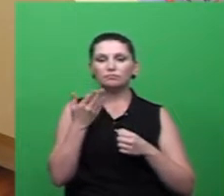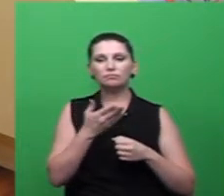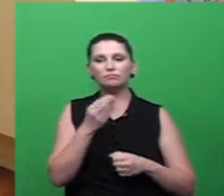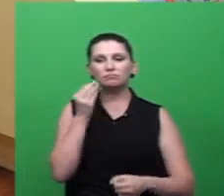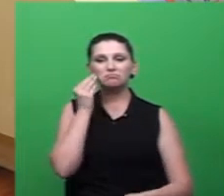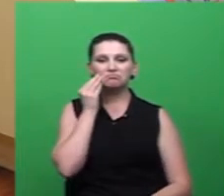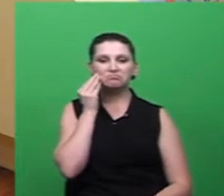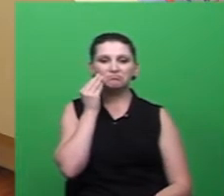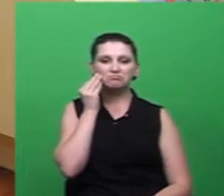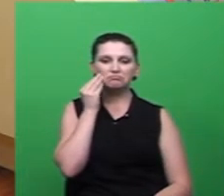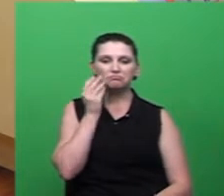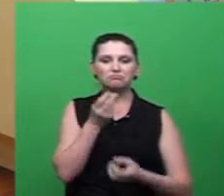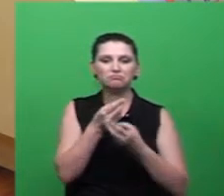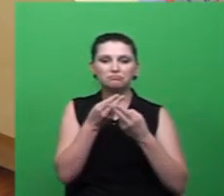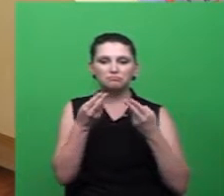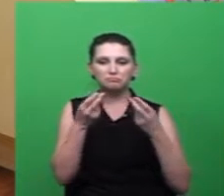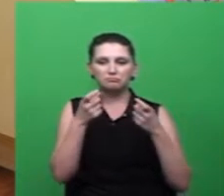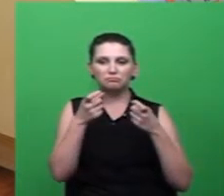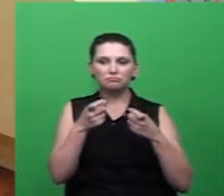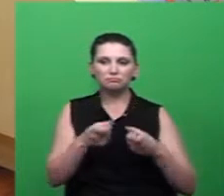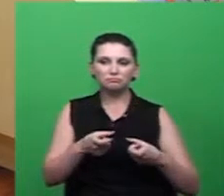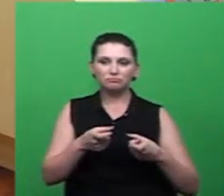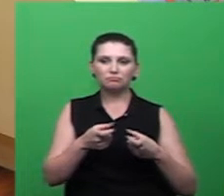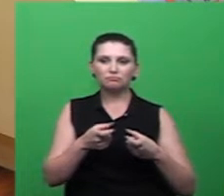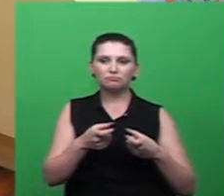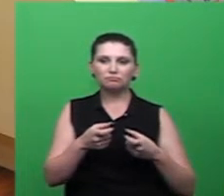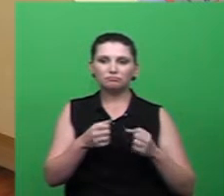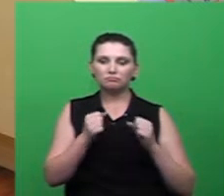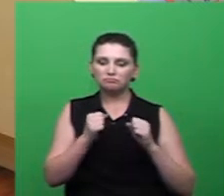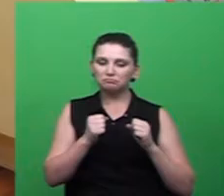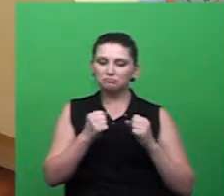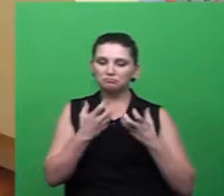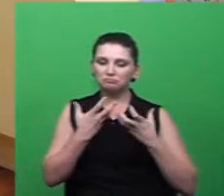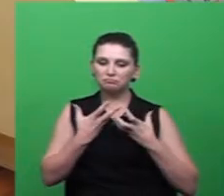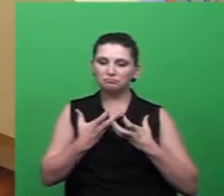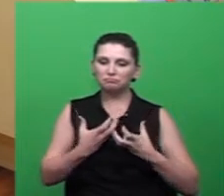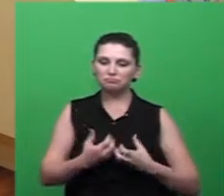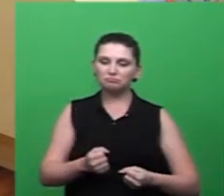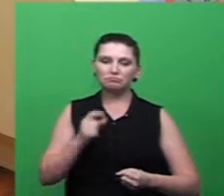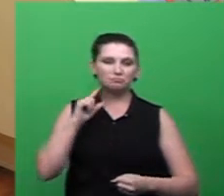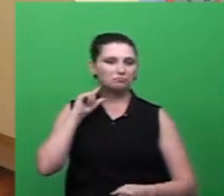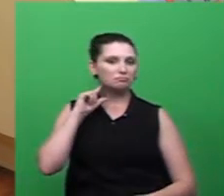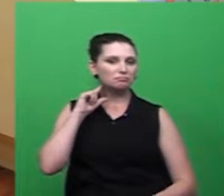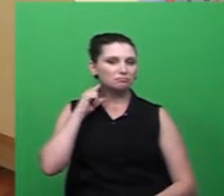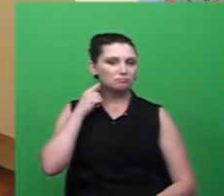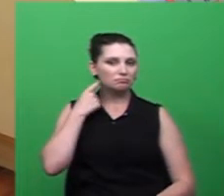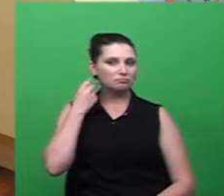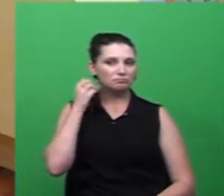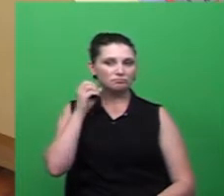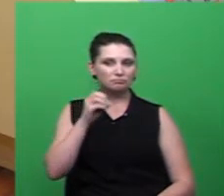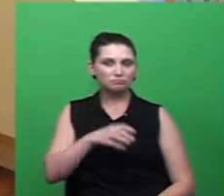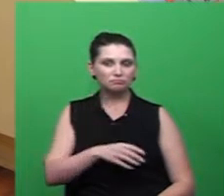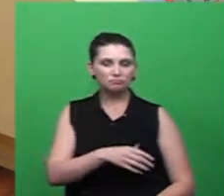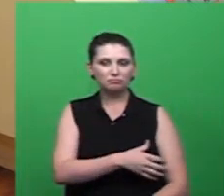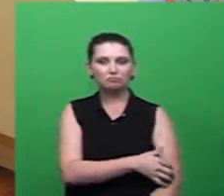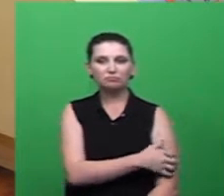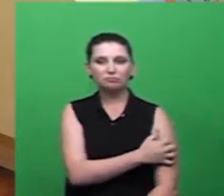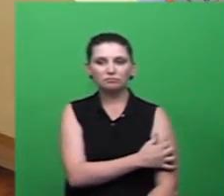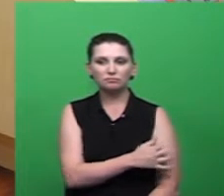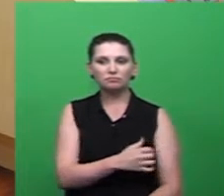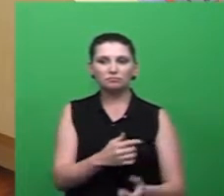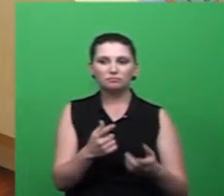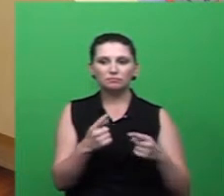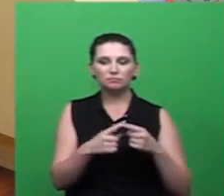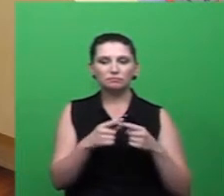para que poderiam receber esse descarte desses materiais porque são obras